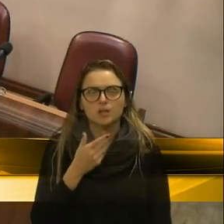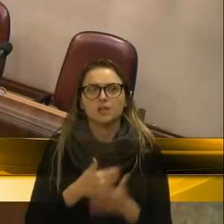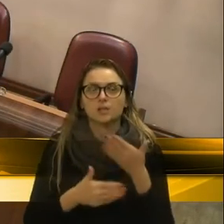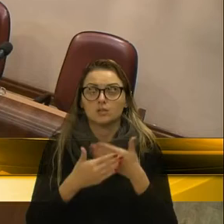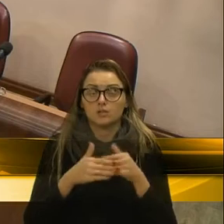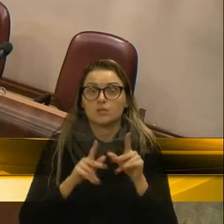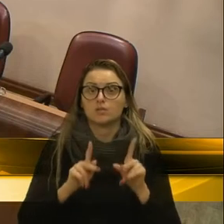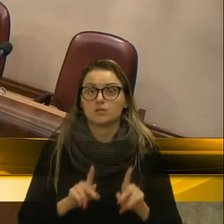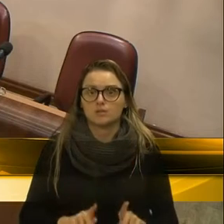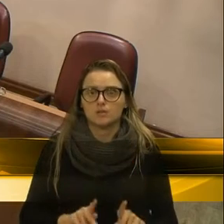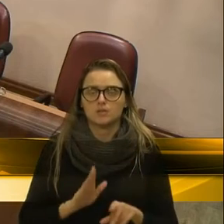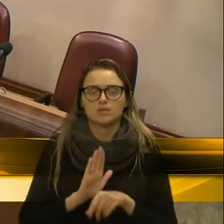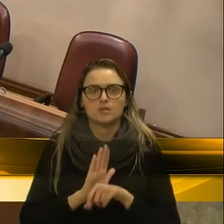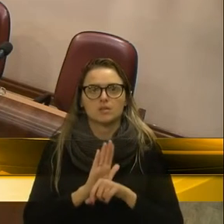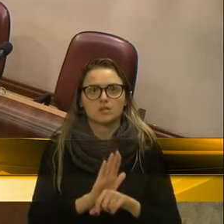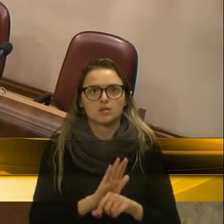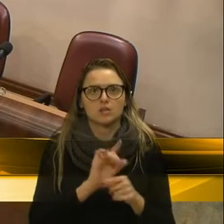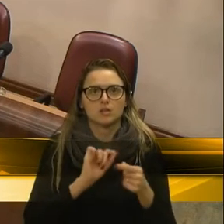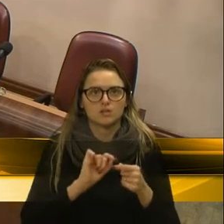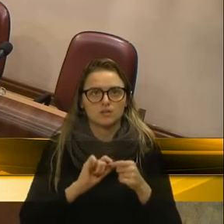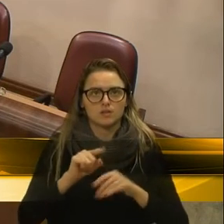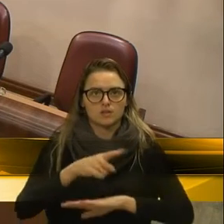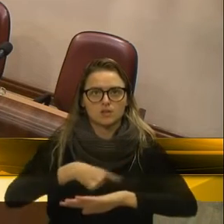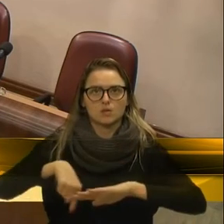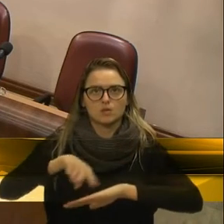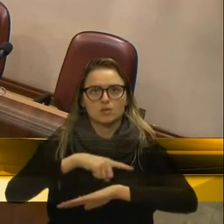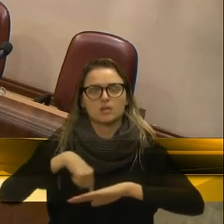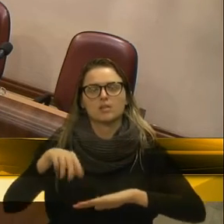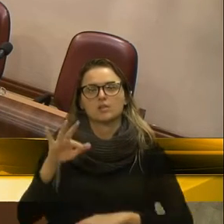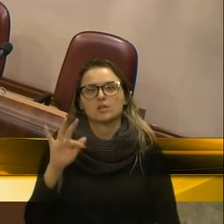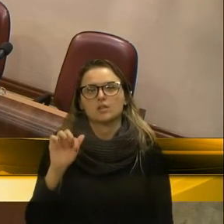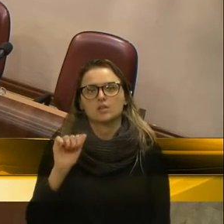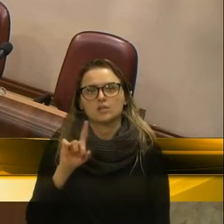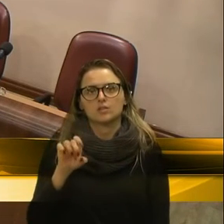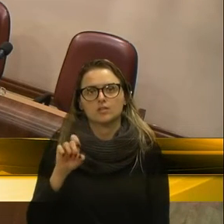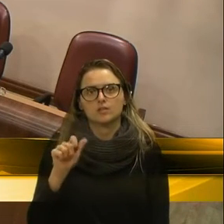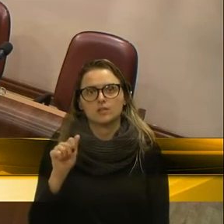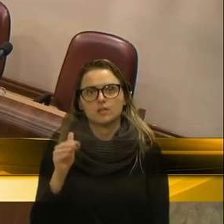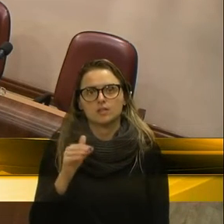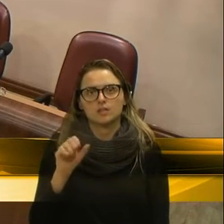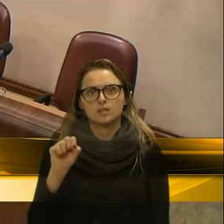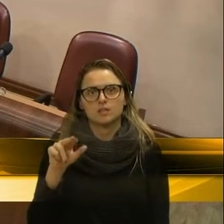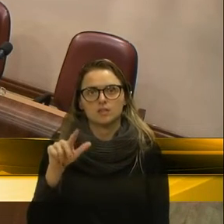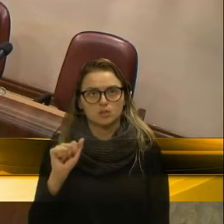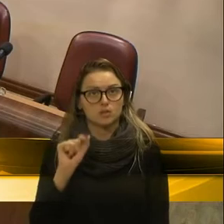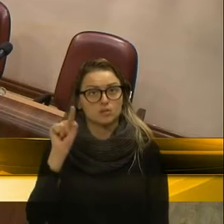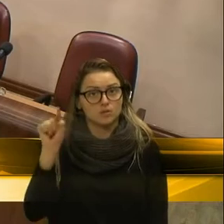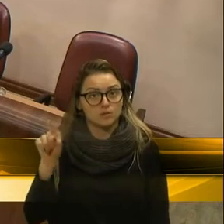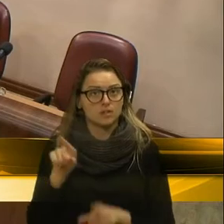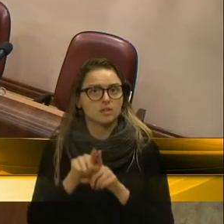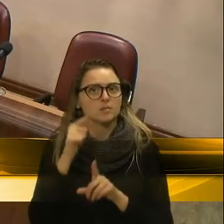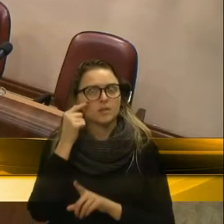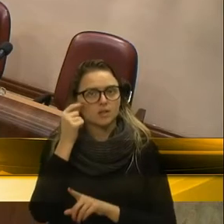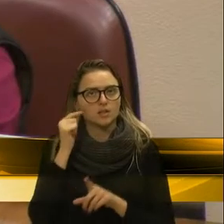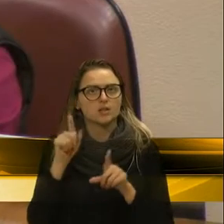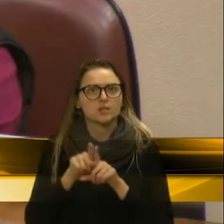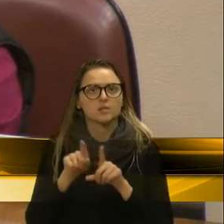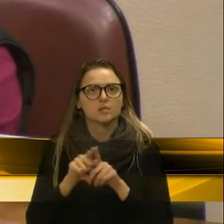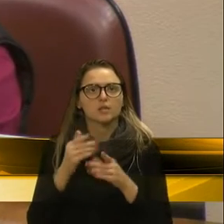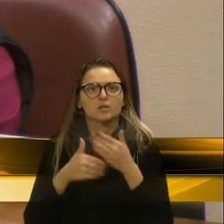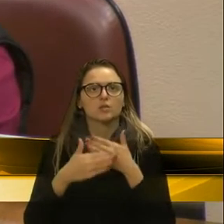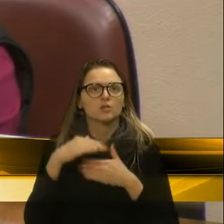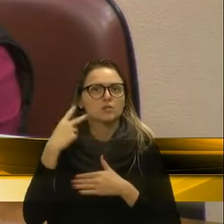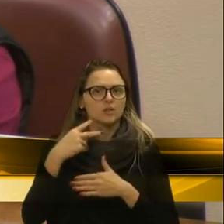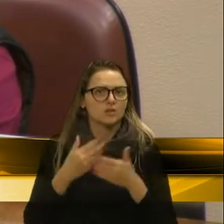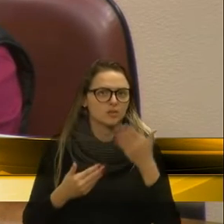que ajudaram a fazer aquele trevo de Fazenda Sousa. E também bota até a voz de excelência, vereador. E tantos outros vereadores que nos antecederam aqui,